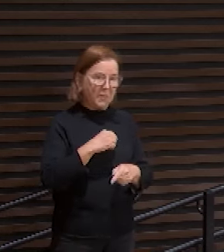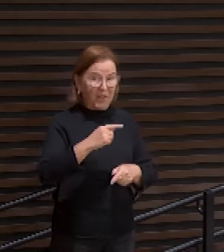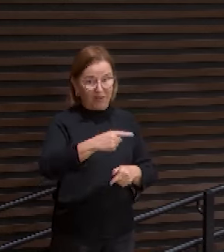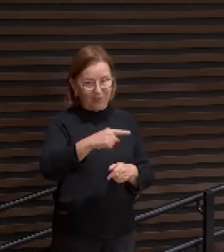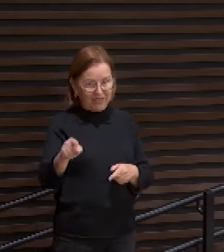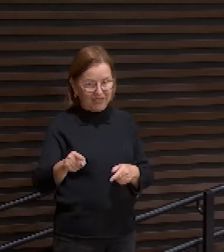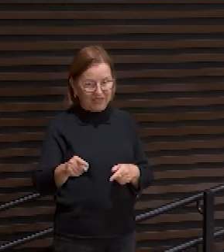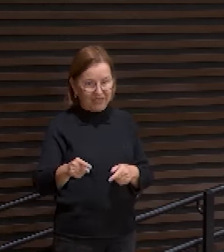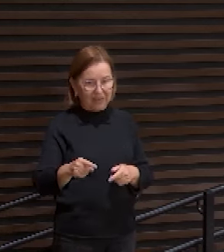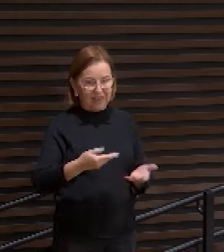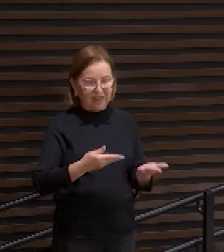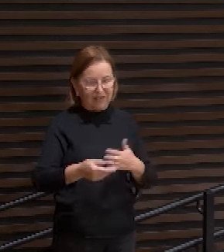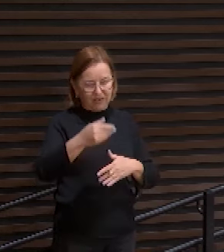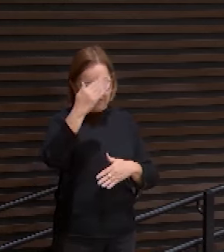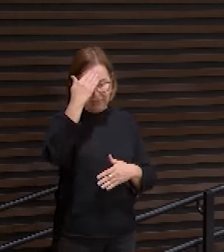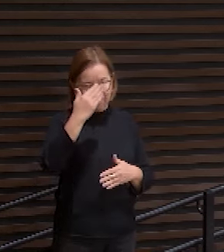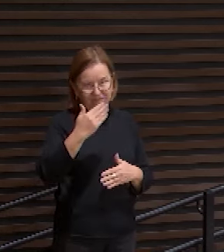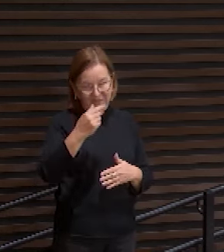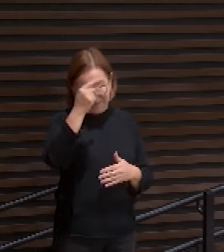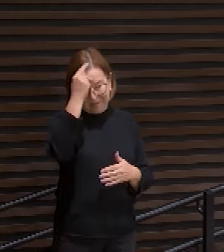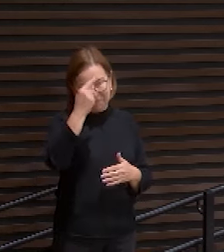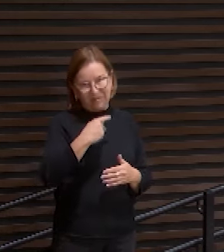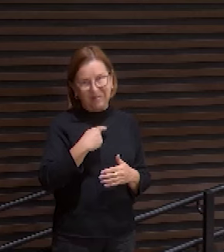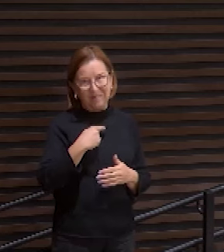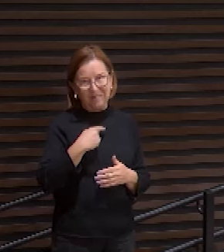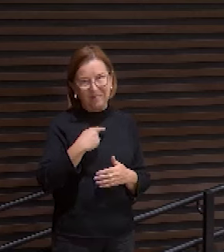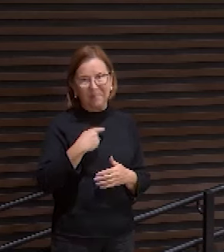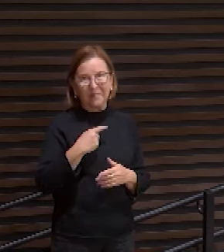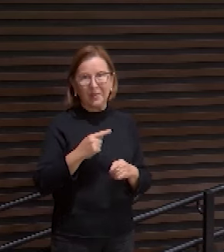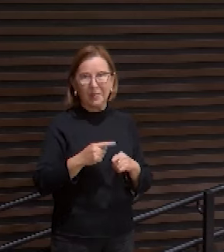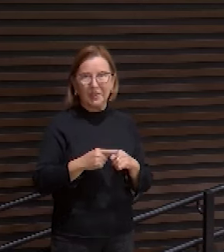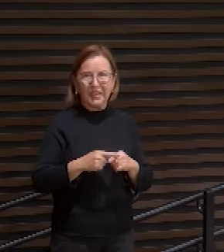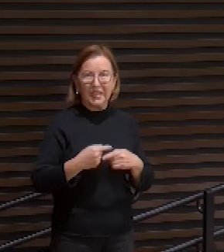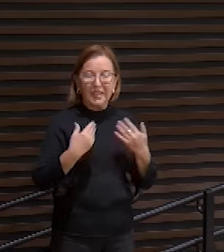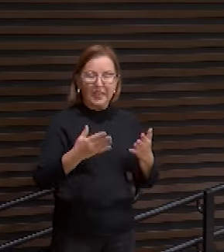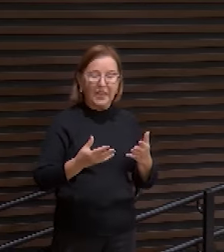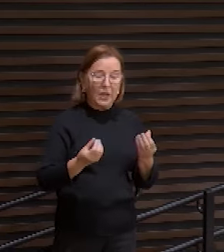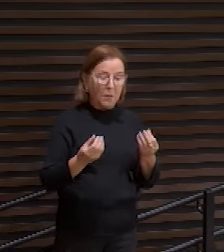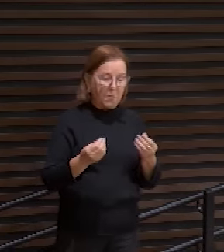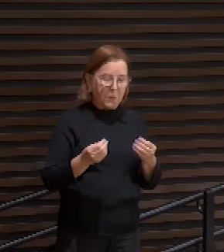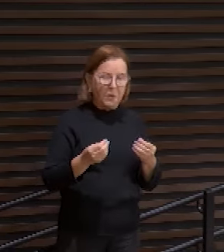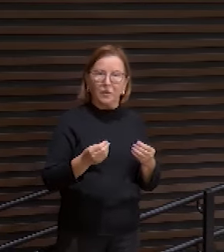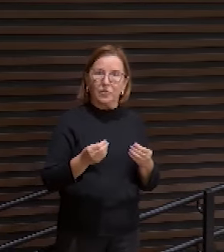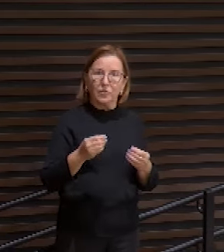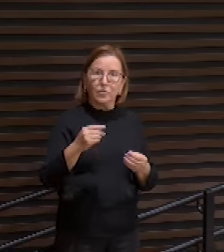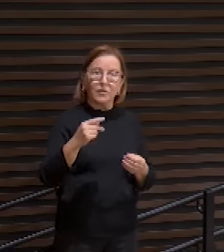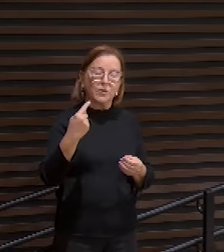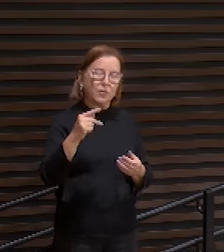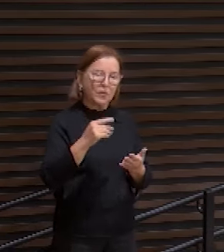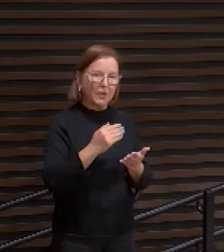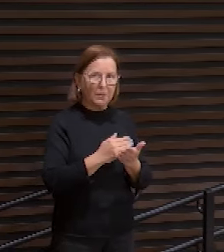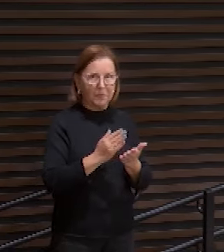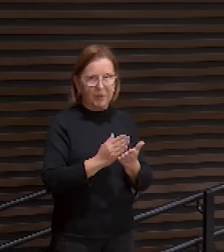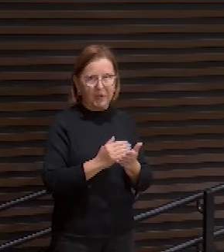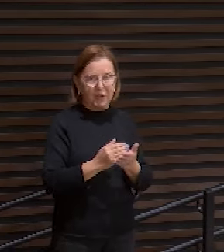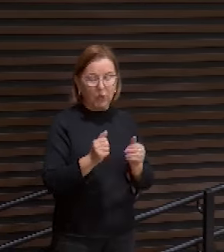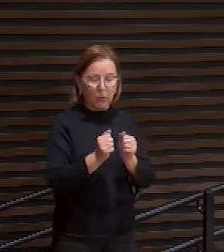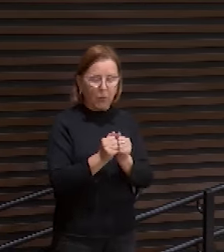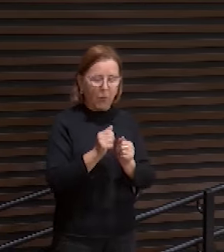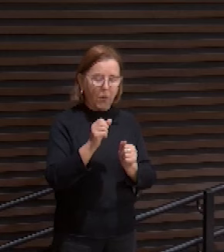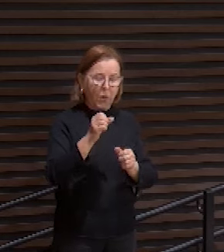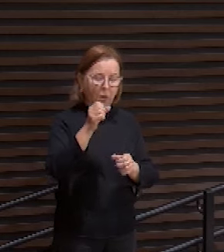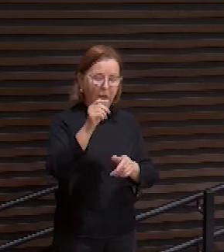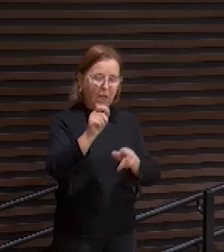isso, eu lhe darei muitos como a sua parte, e com os poderosos repartirá a ele o despojo, porquanto derramou a sua alma na